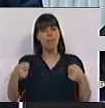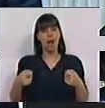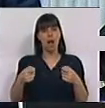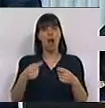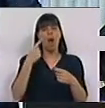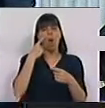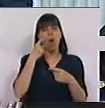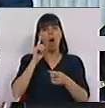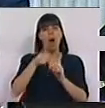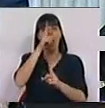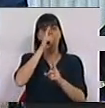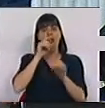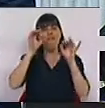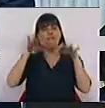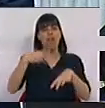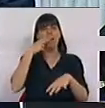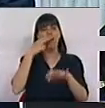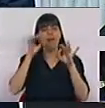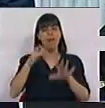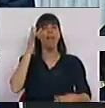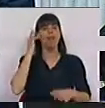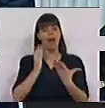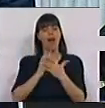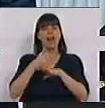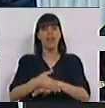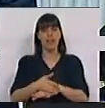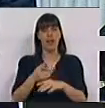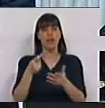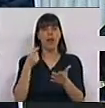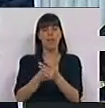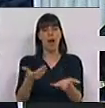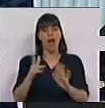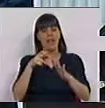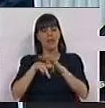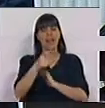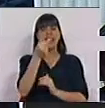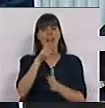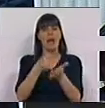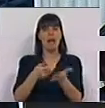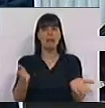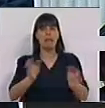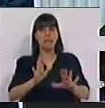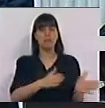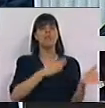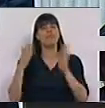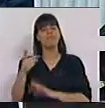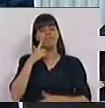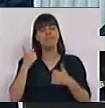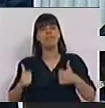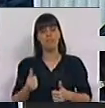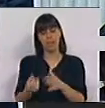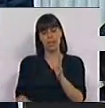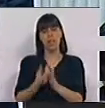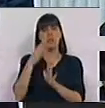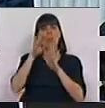consulta da desabituação tabágica, facilitar o acesso e isentá-lo taxas moderadoras. Por outro lado, veríamos bem a